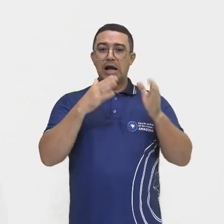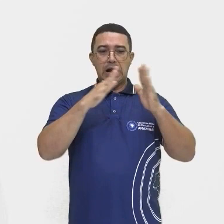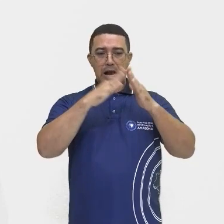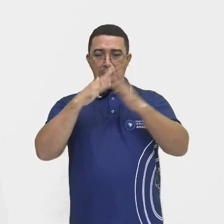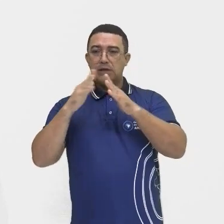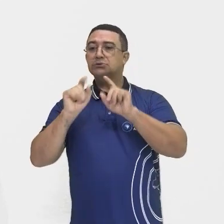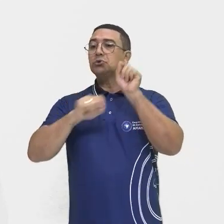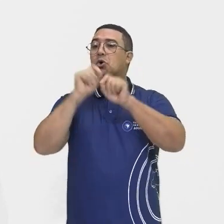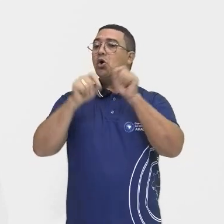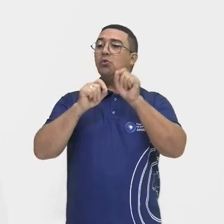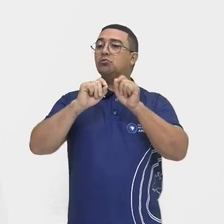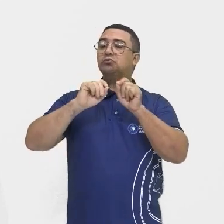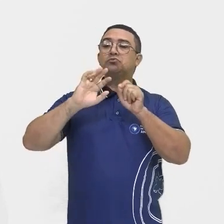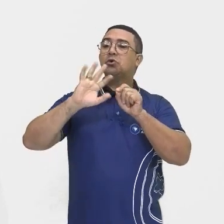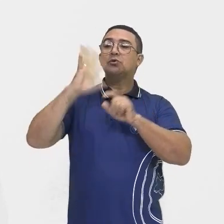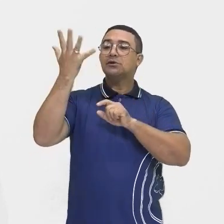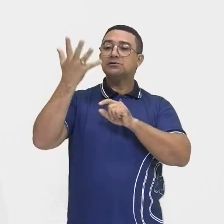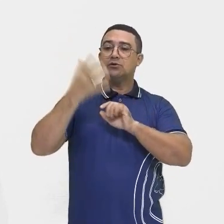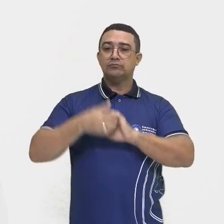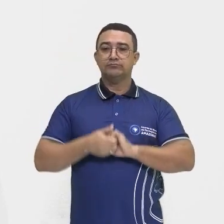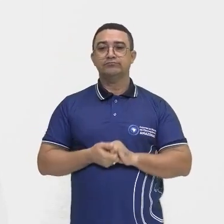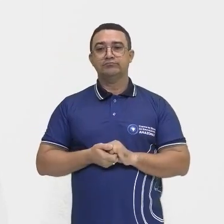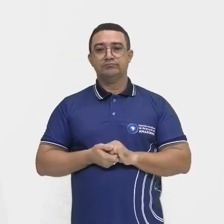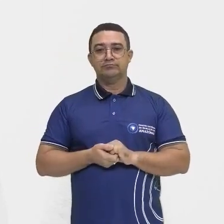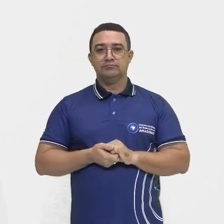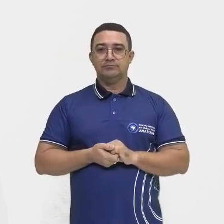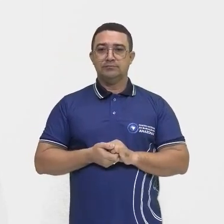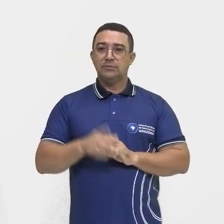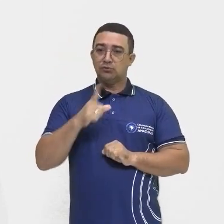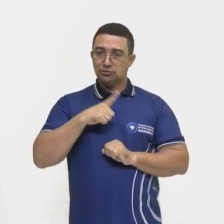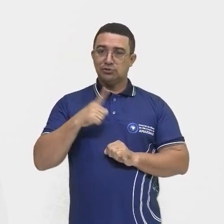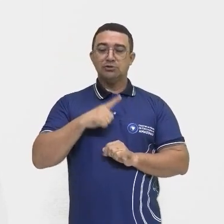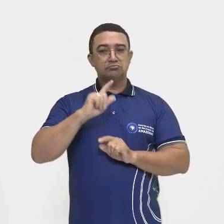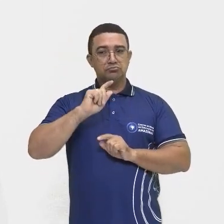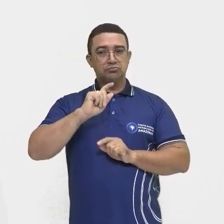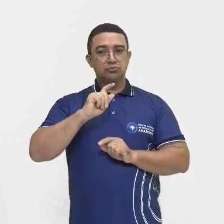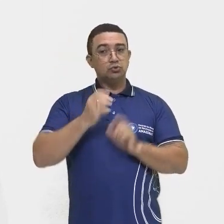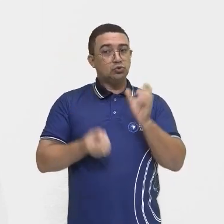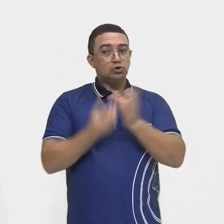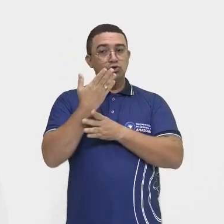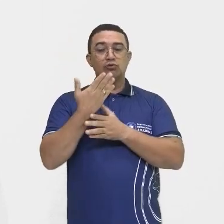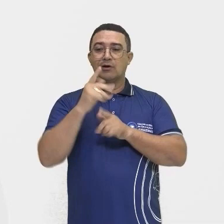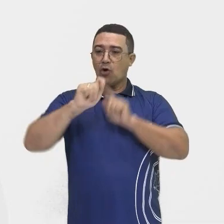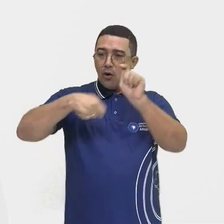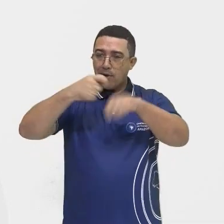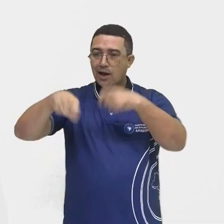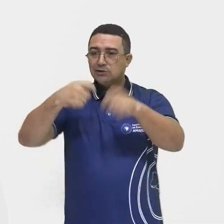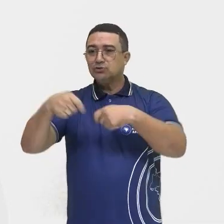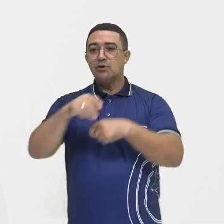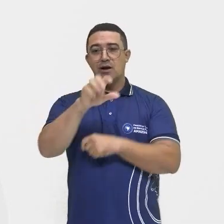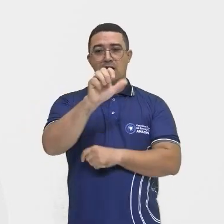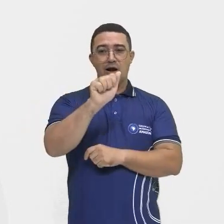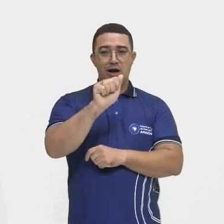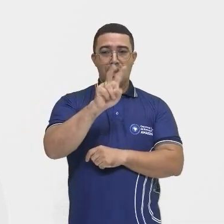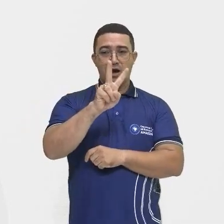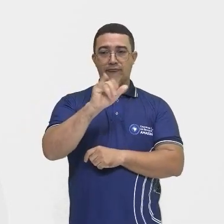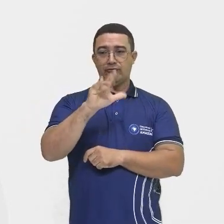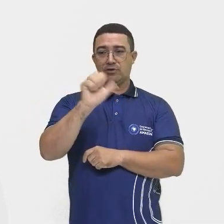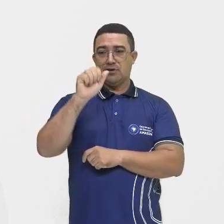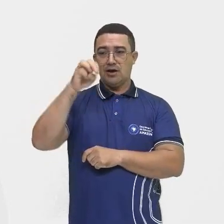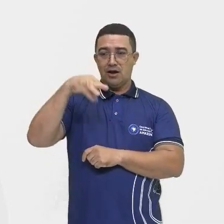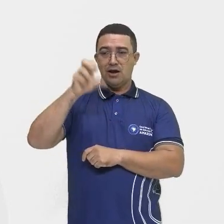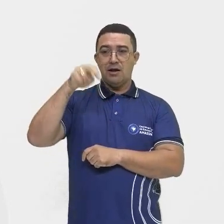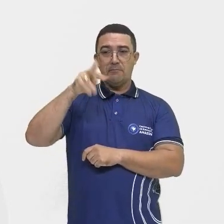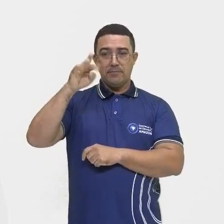justamente através do mecanismo de aviamento. Uma parcela dessas riquezas, elas ficavam